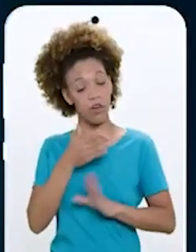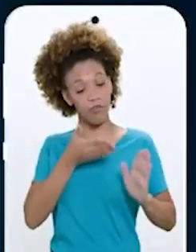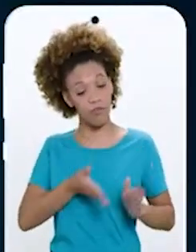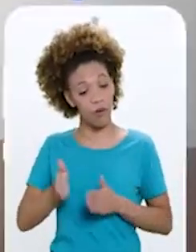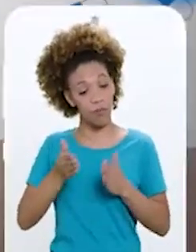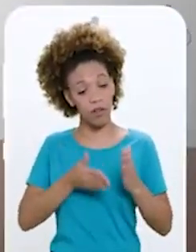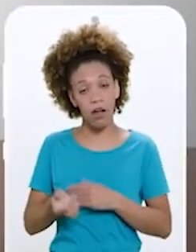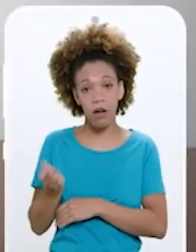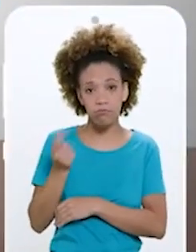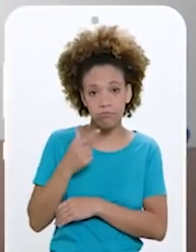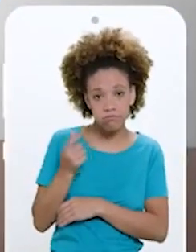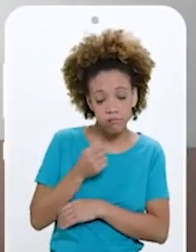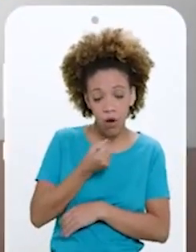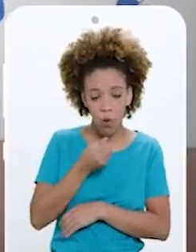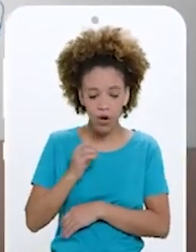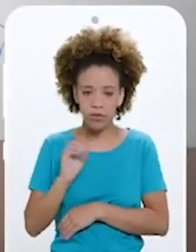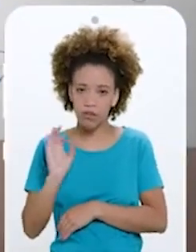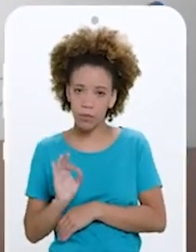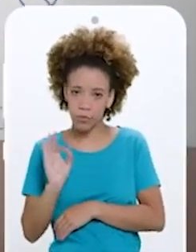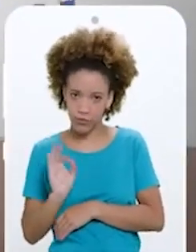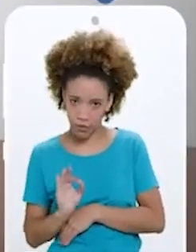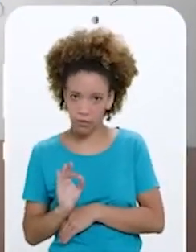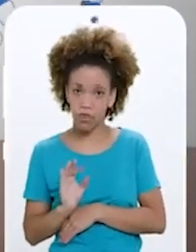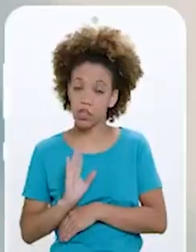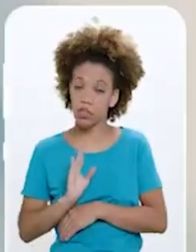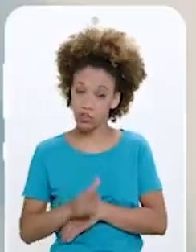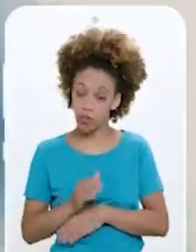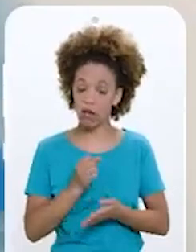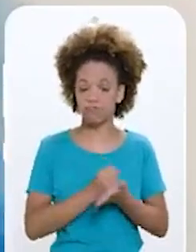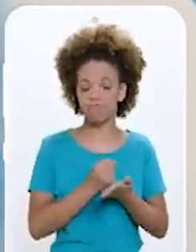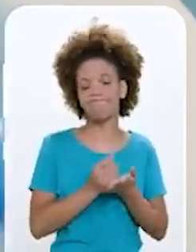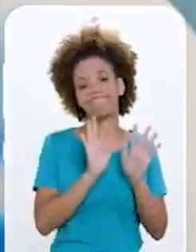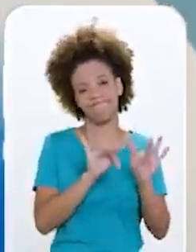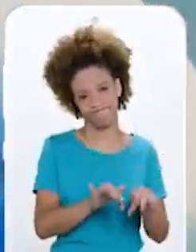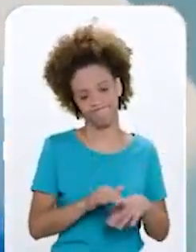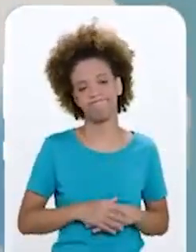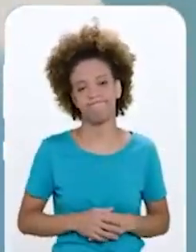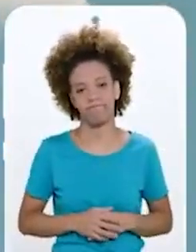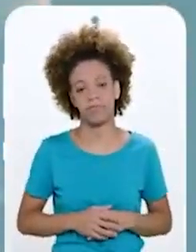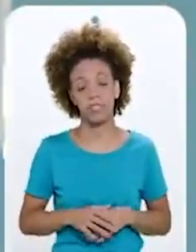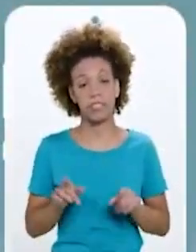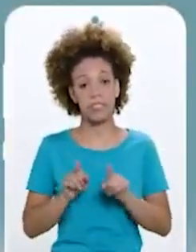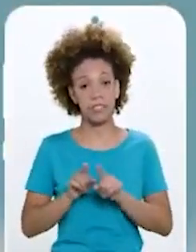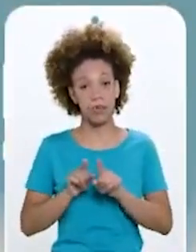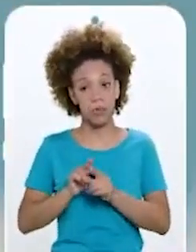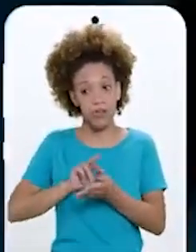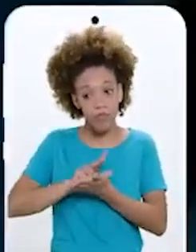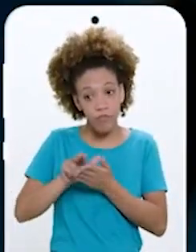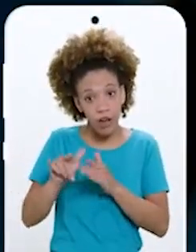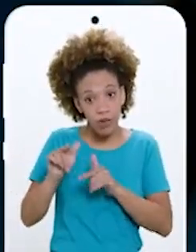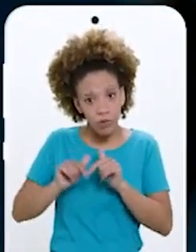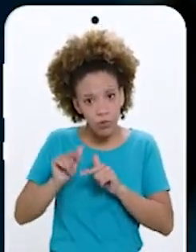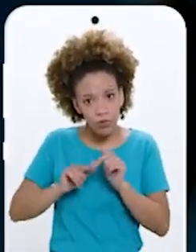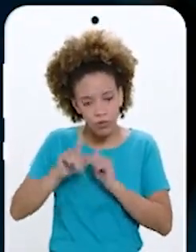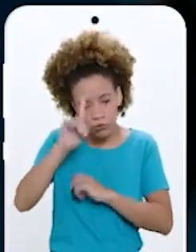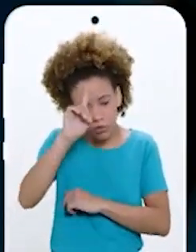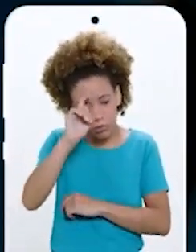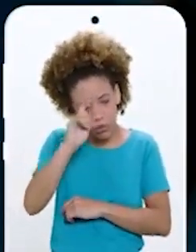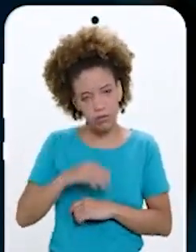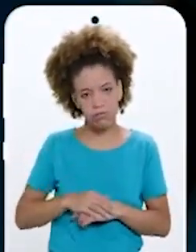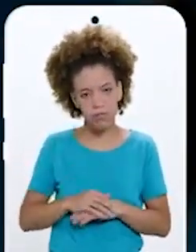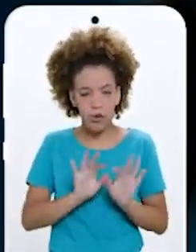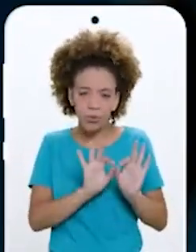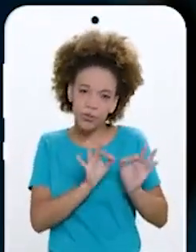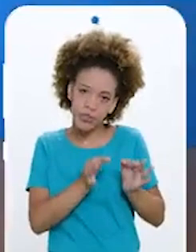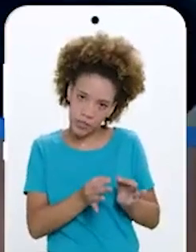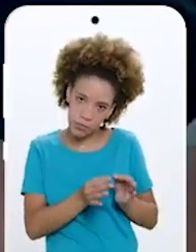vamos fabricar aqui Cerca de 80% dos medicamentos que já estão com patente vencida Além de uma série de produtos hospitalares